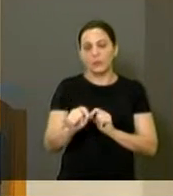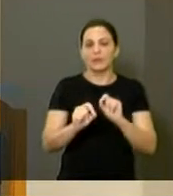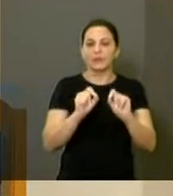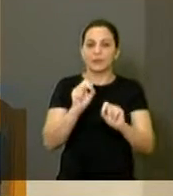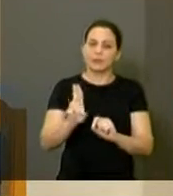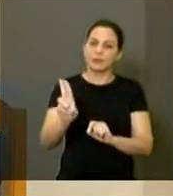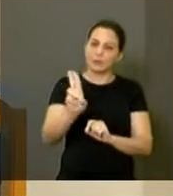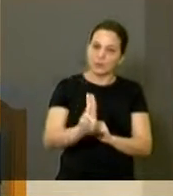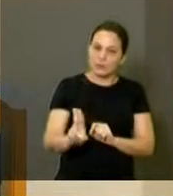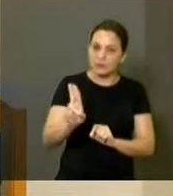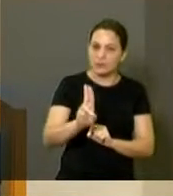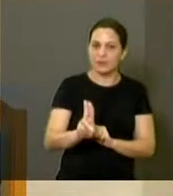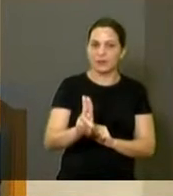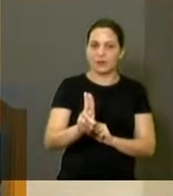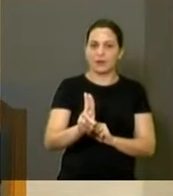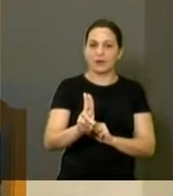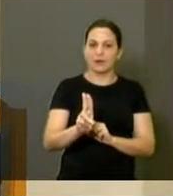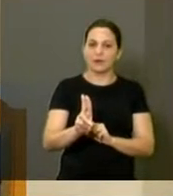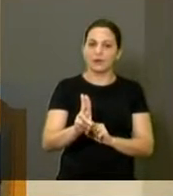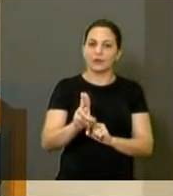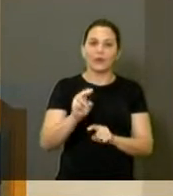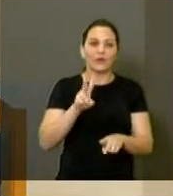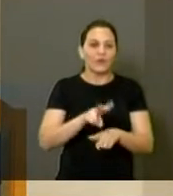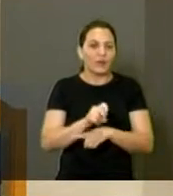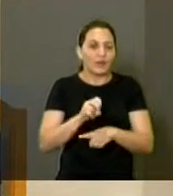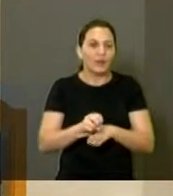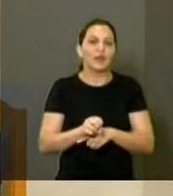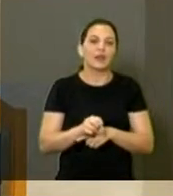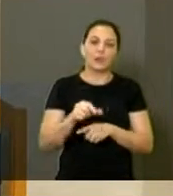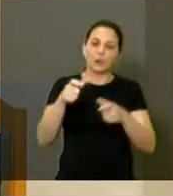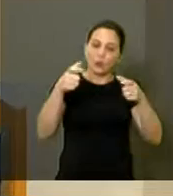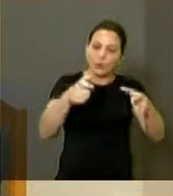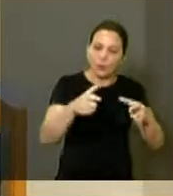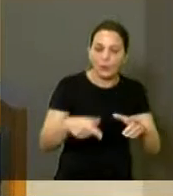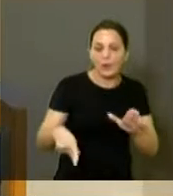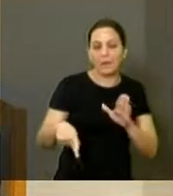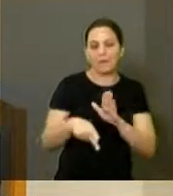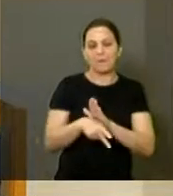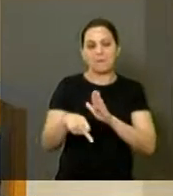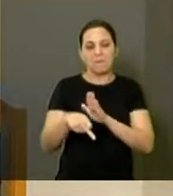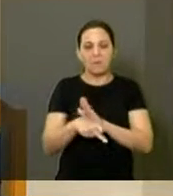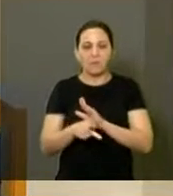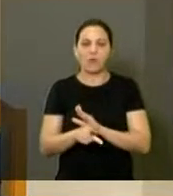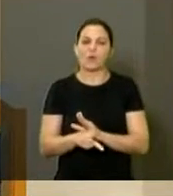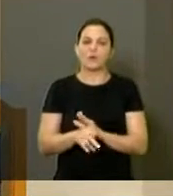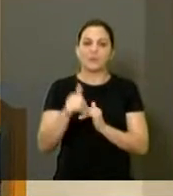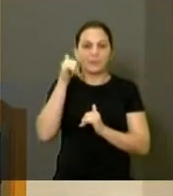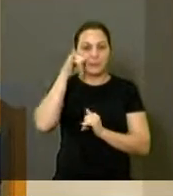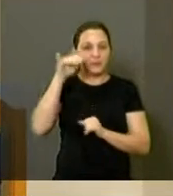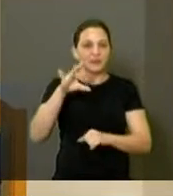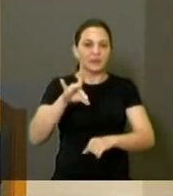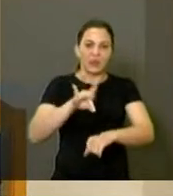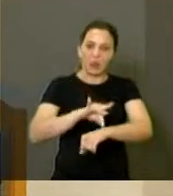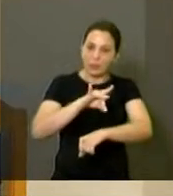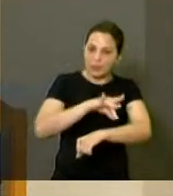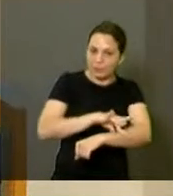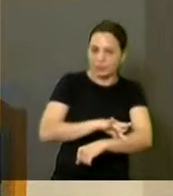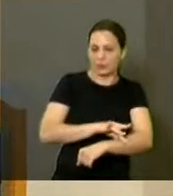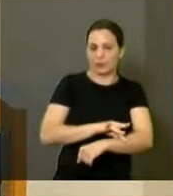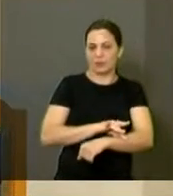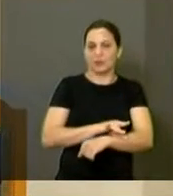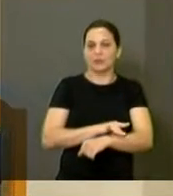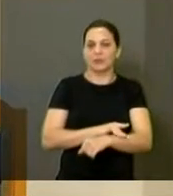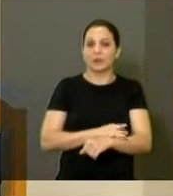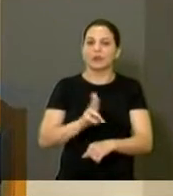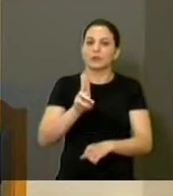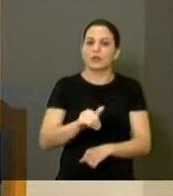disponibilizada em pontos de possíveis criadores. Então, acho que a gente pode aproveitar esses e outros exemplos para a gente estar